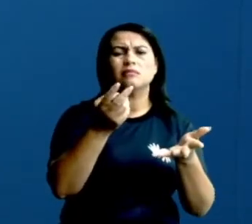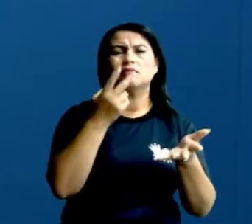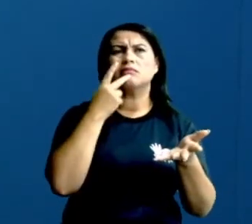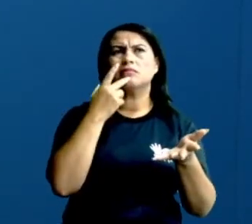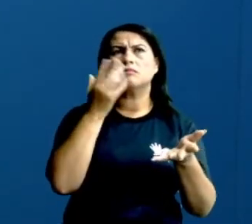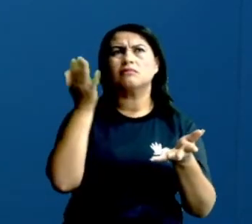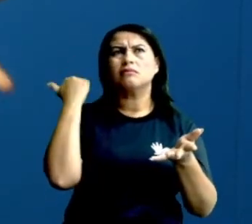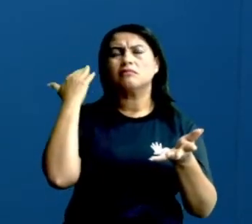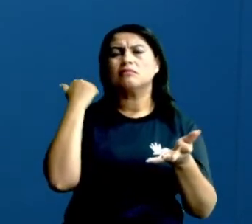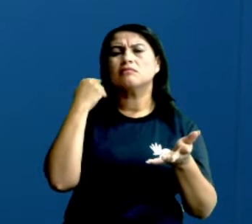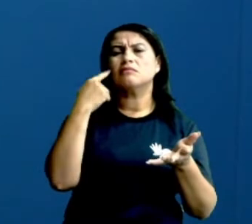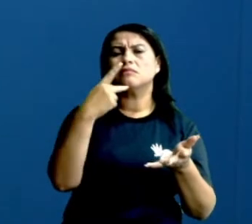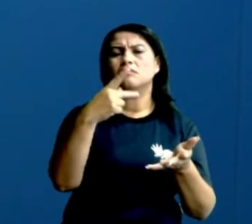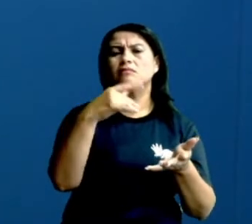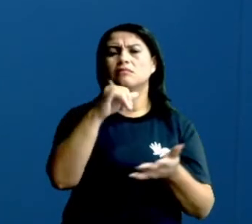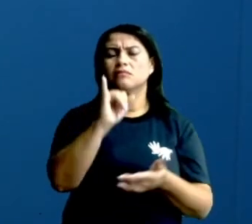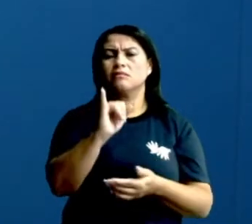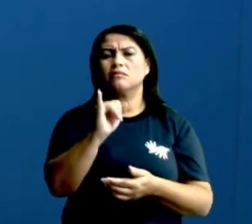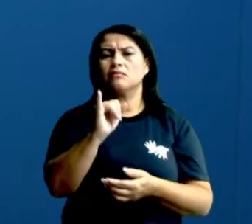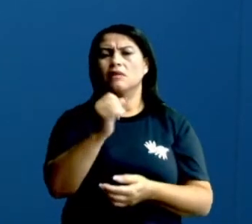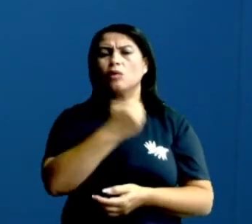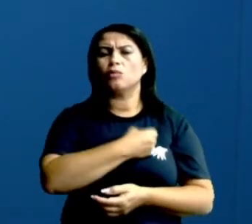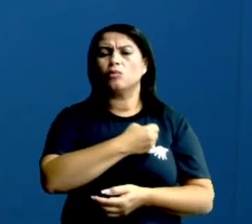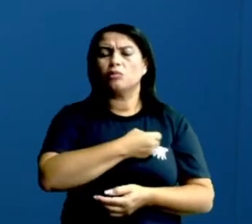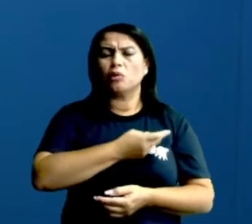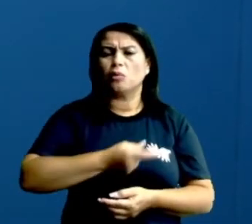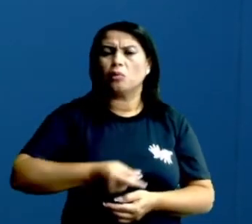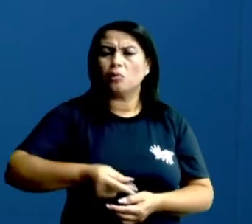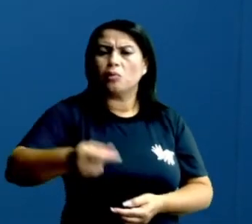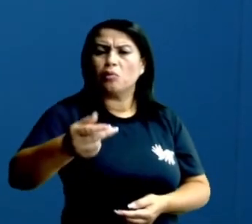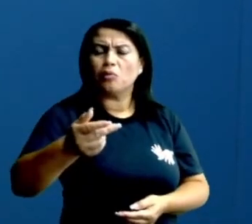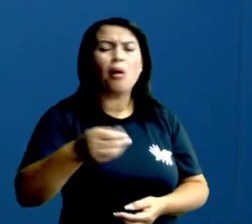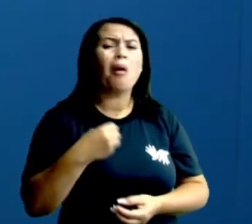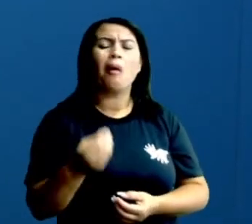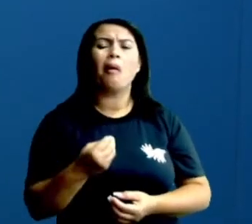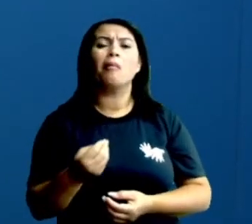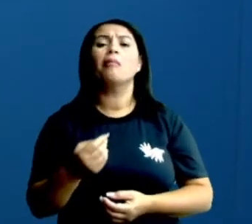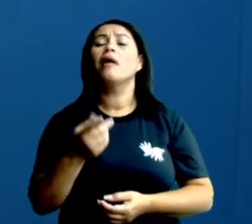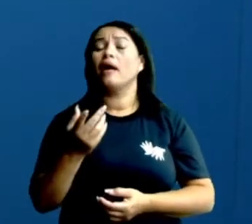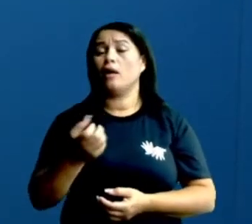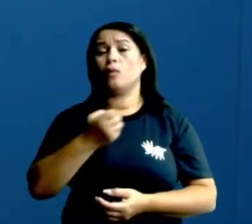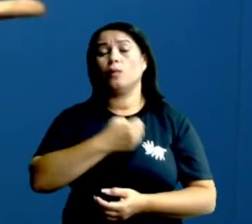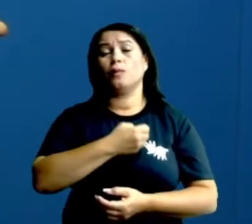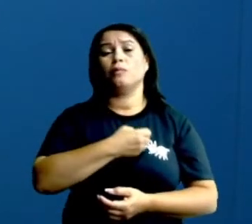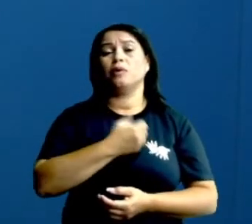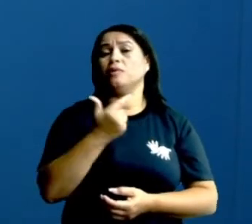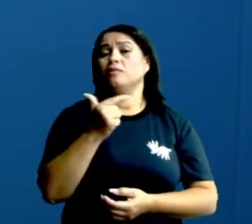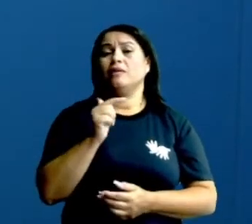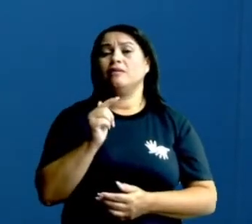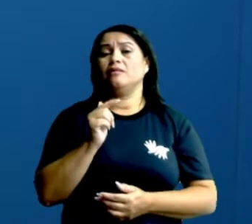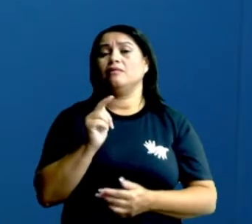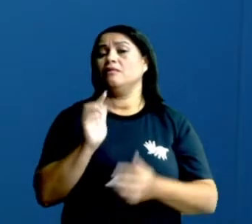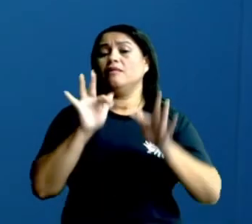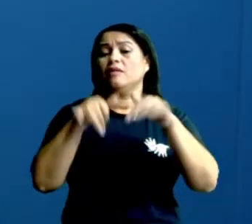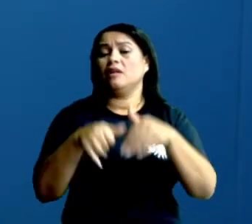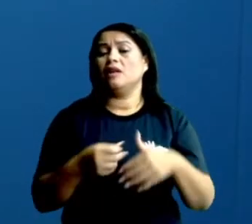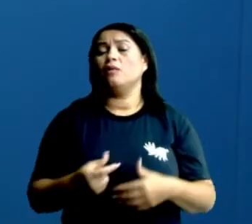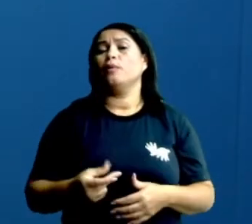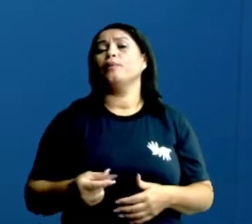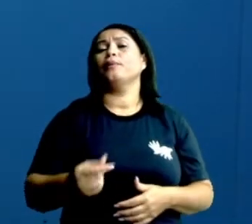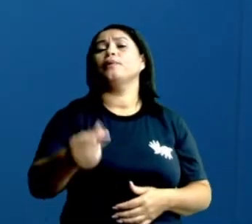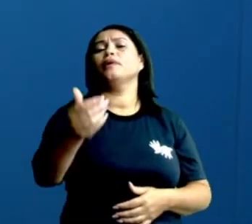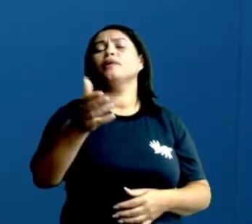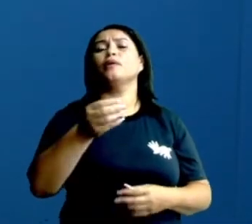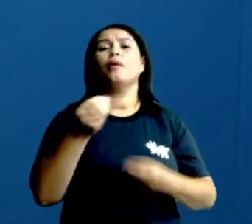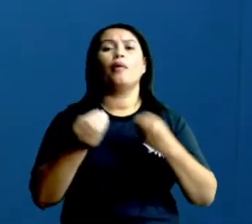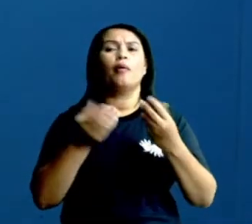disse ali atrás que o pi é um número infinito? E o que é um número infinito? O número infinito é aquele número que não tem fim. Não é isso? E como é